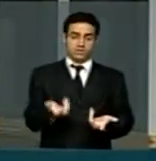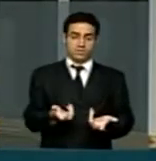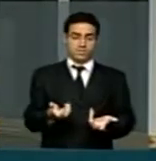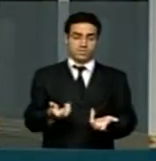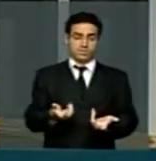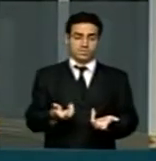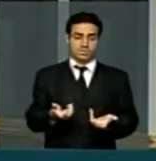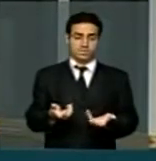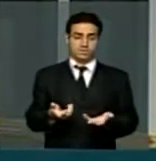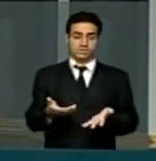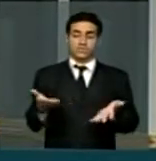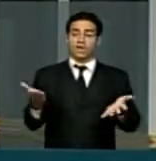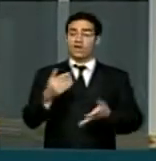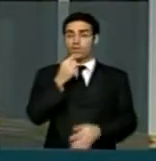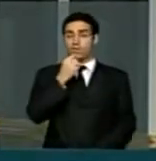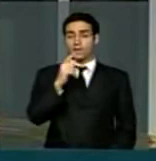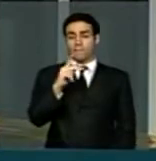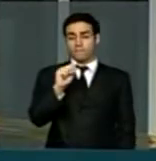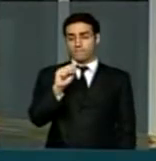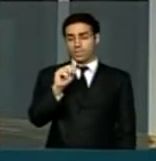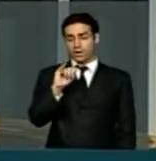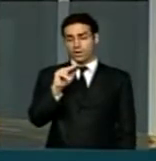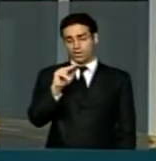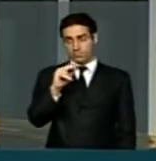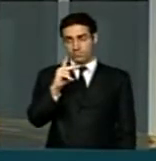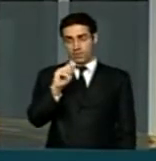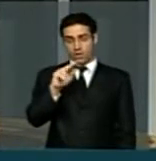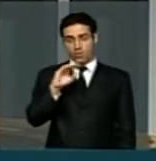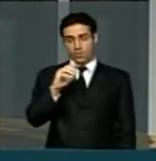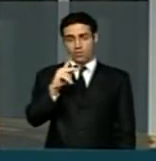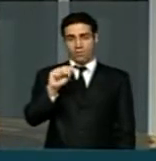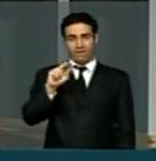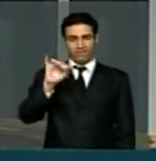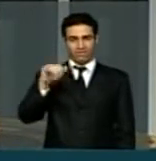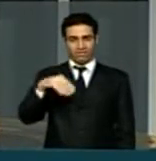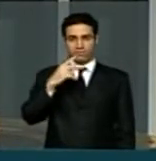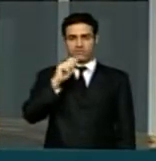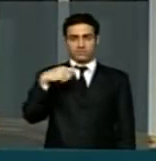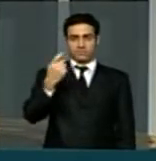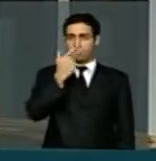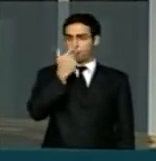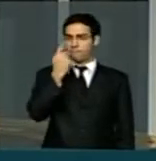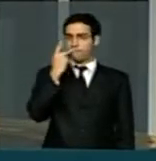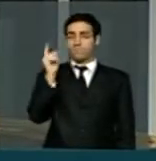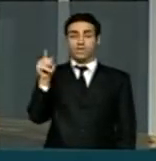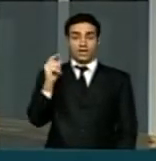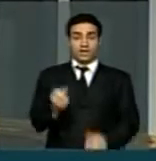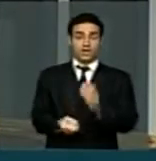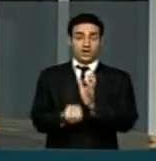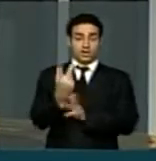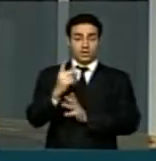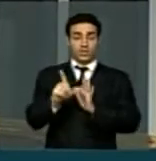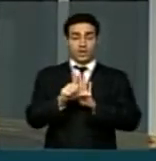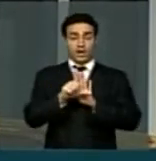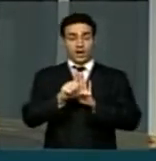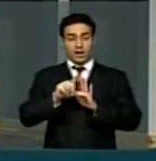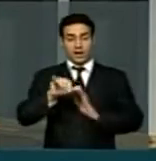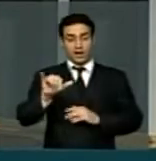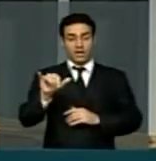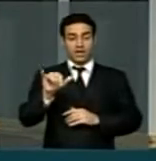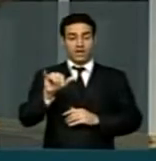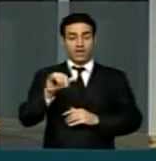Agora mesmo o Paim está fazendo uma lei Maria da Penha para que